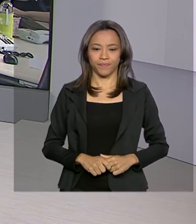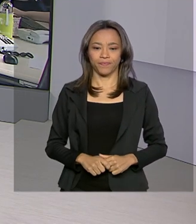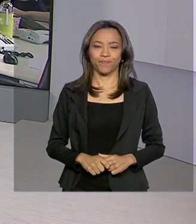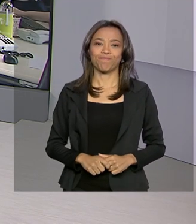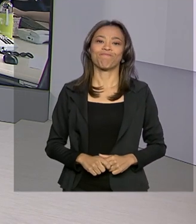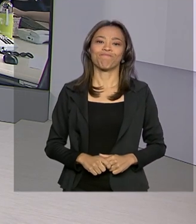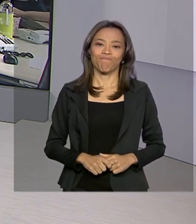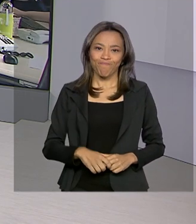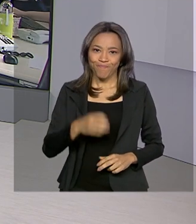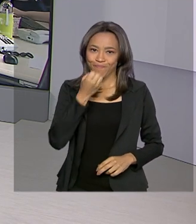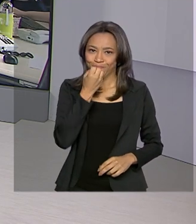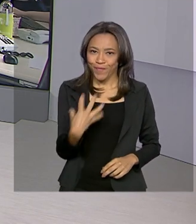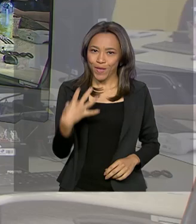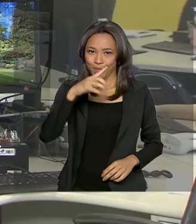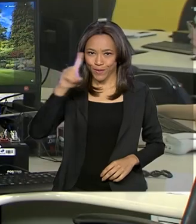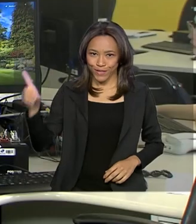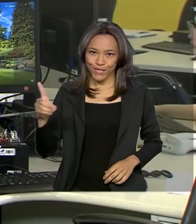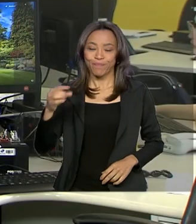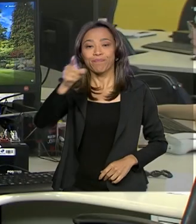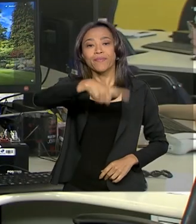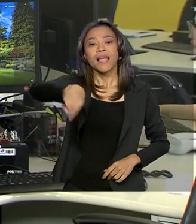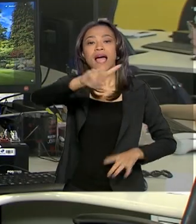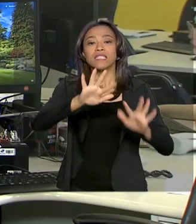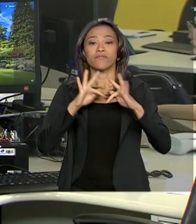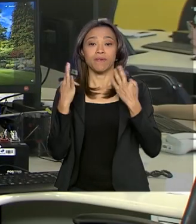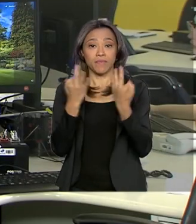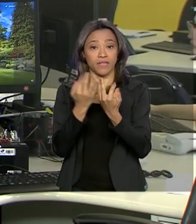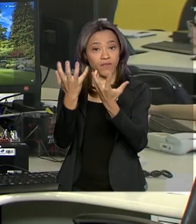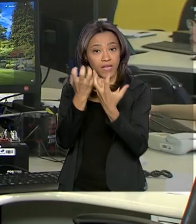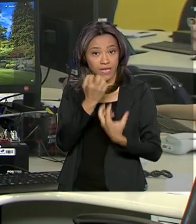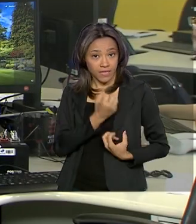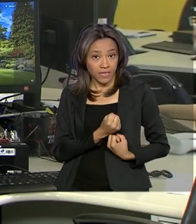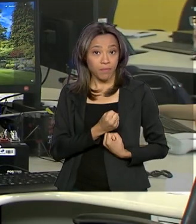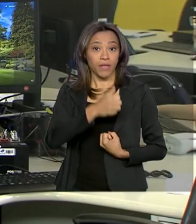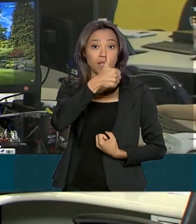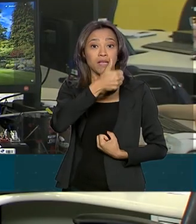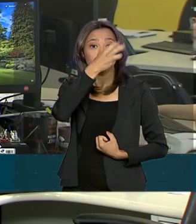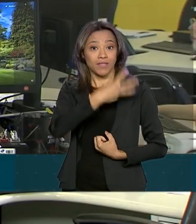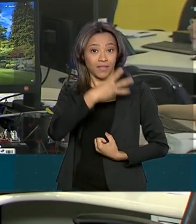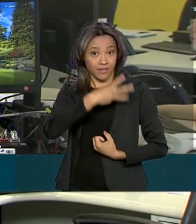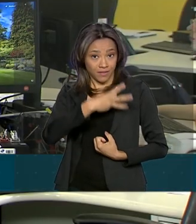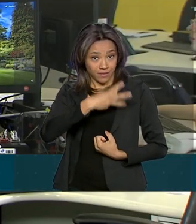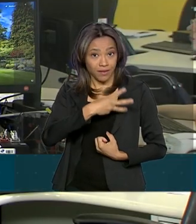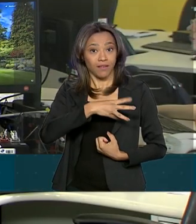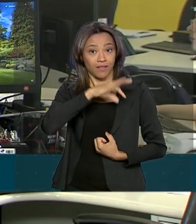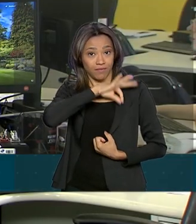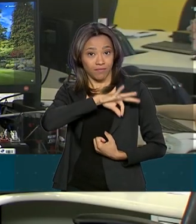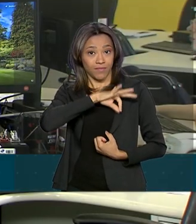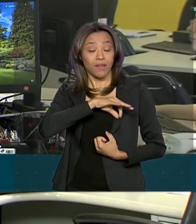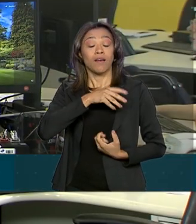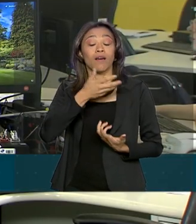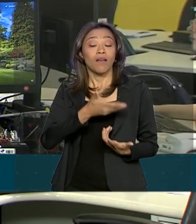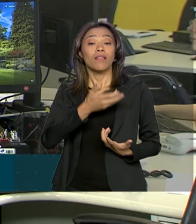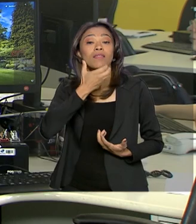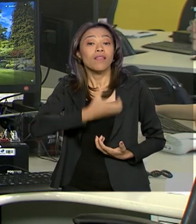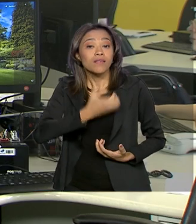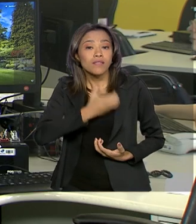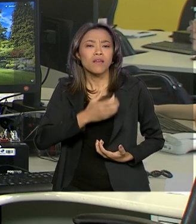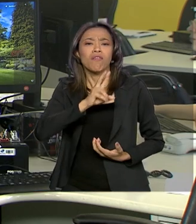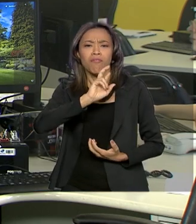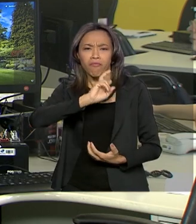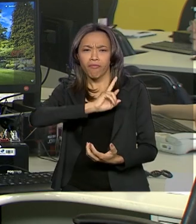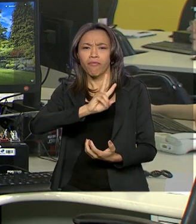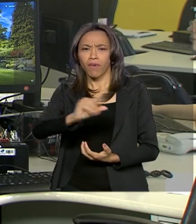Bom dia, Renata. As famílias vão receber o 13º junto com o benefício de dezembro. O governo federal vai pagar mais de 5